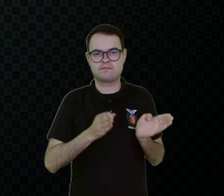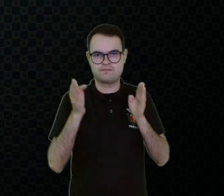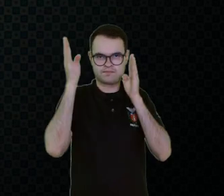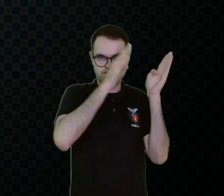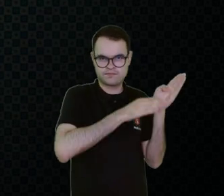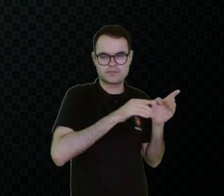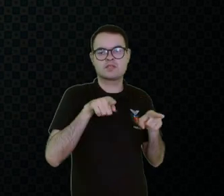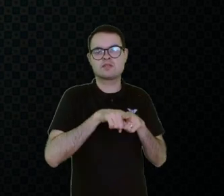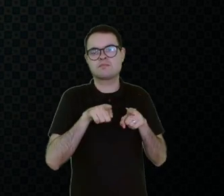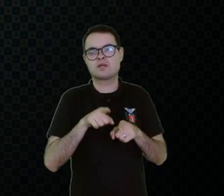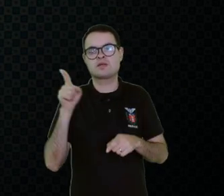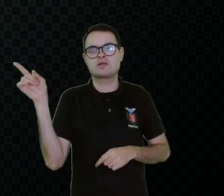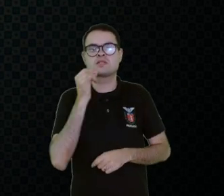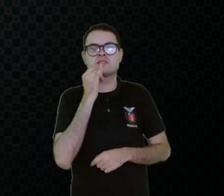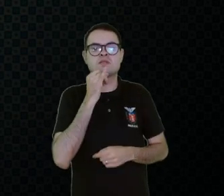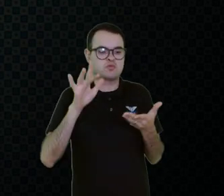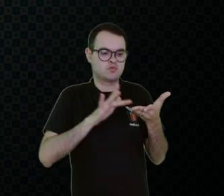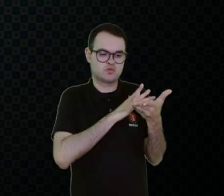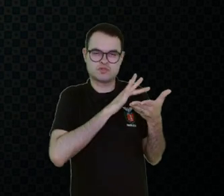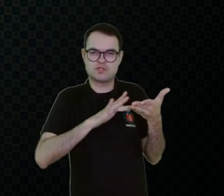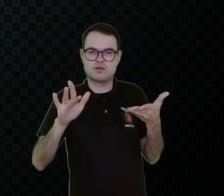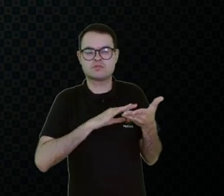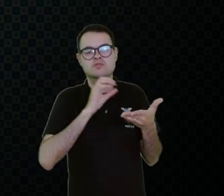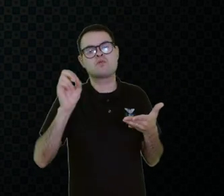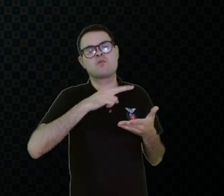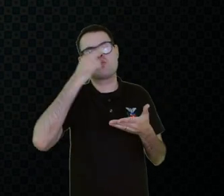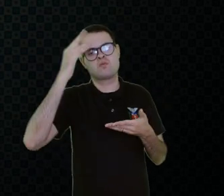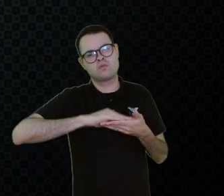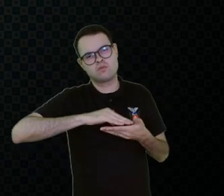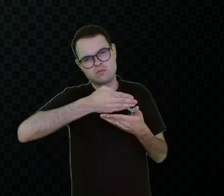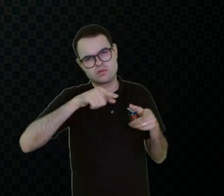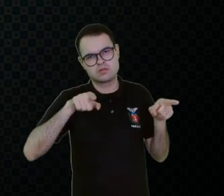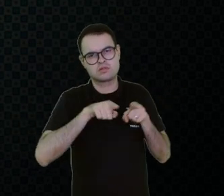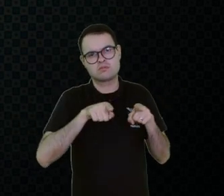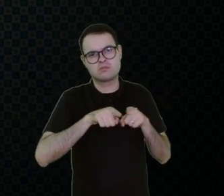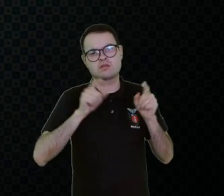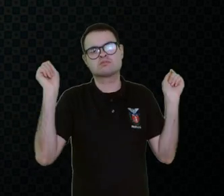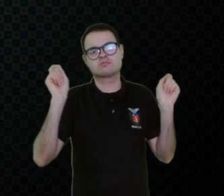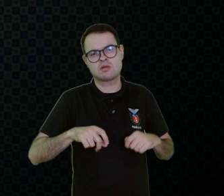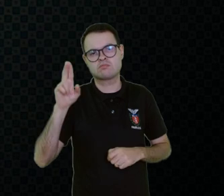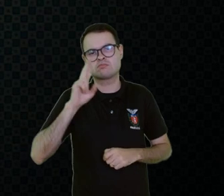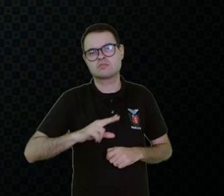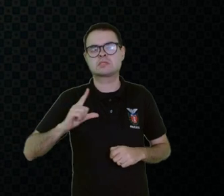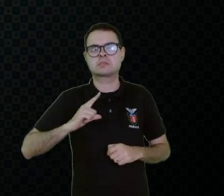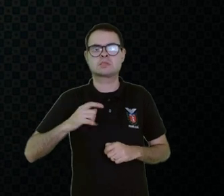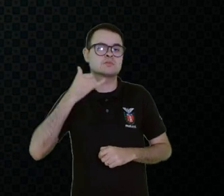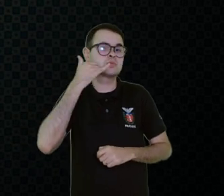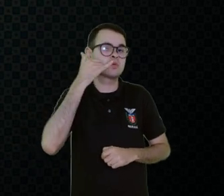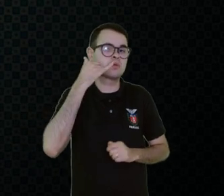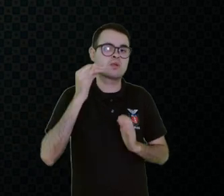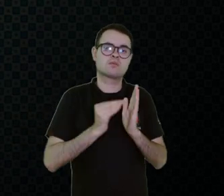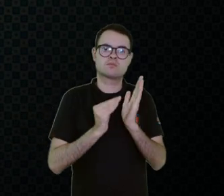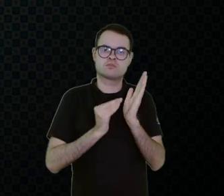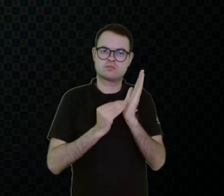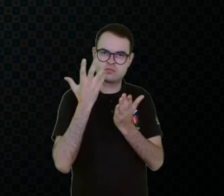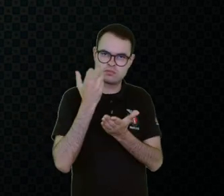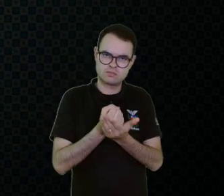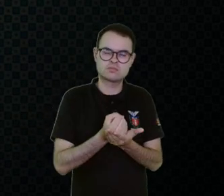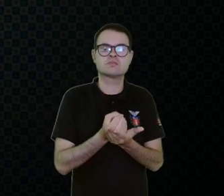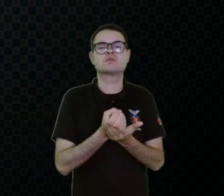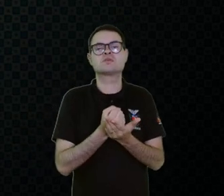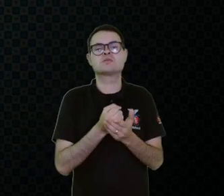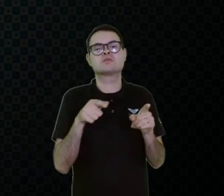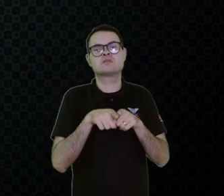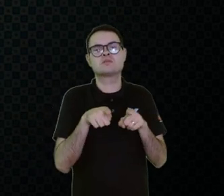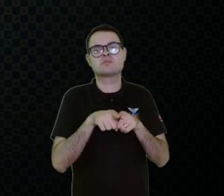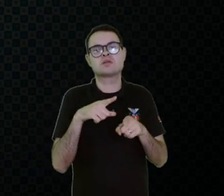exemplo aqui, num tablet, pode ser num computador, a gente tem alguns aplicativos no próprio celular, né? O Let Me